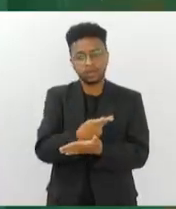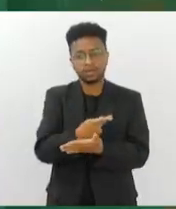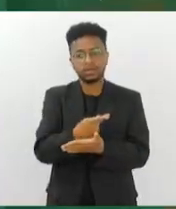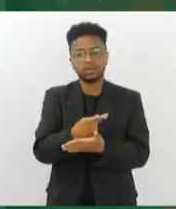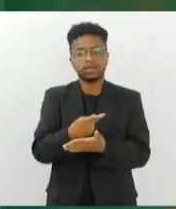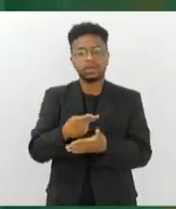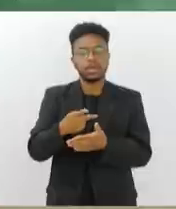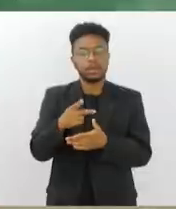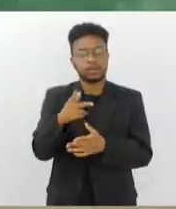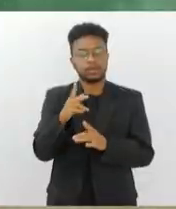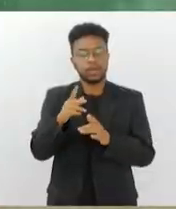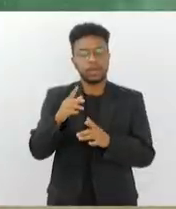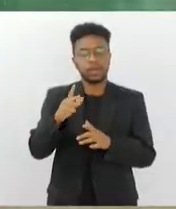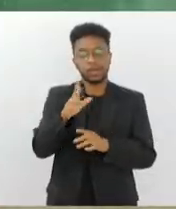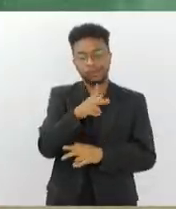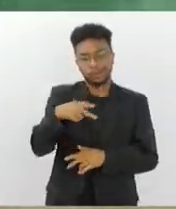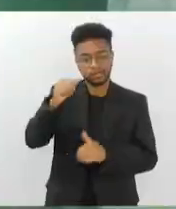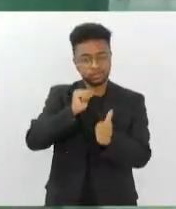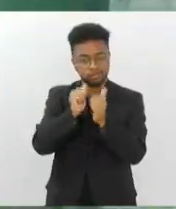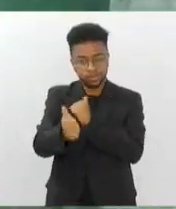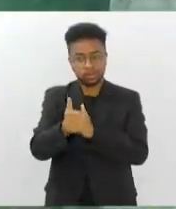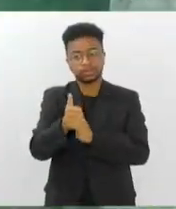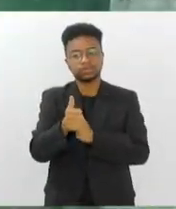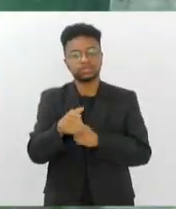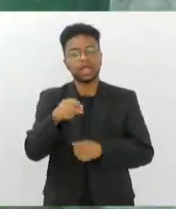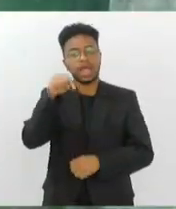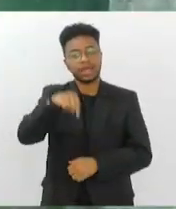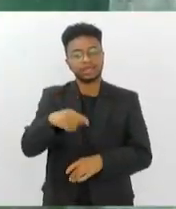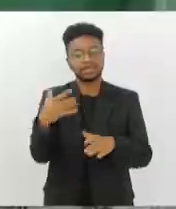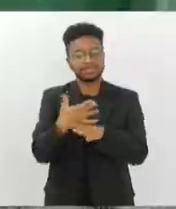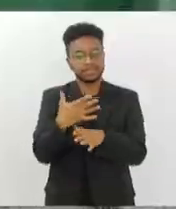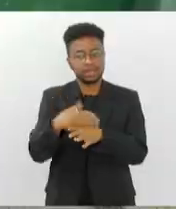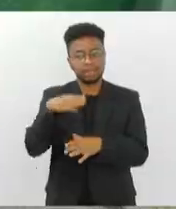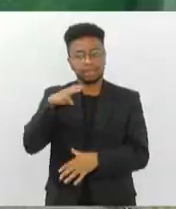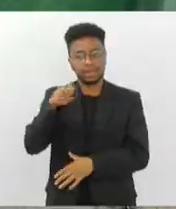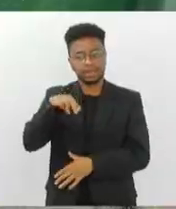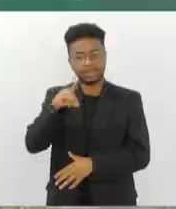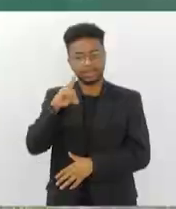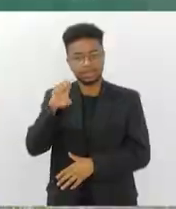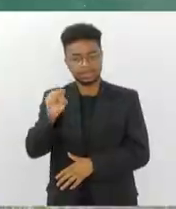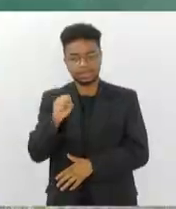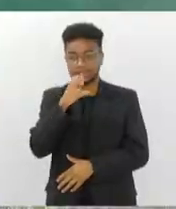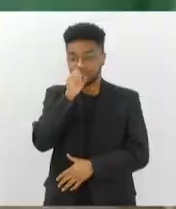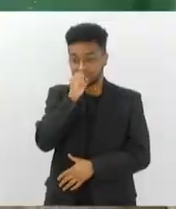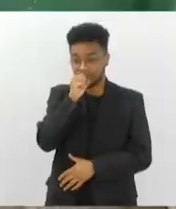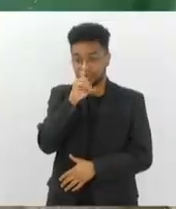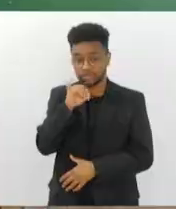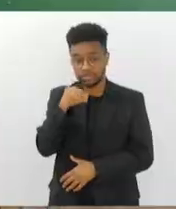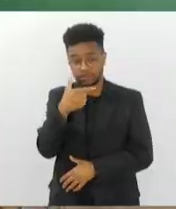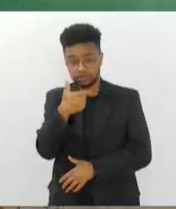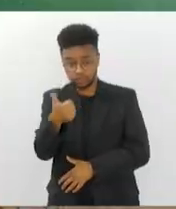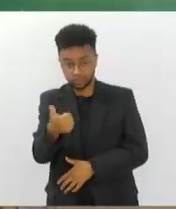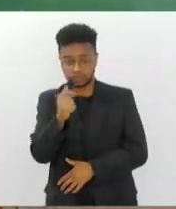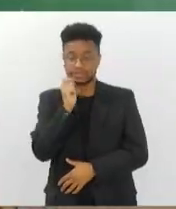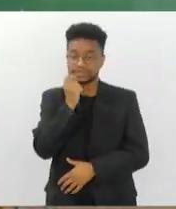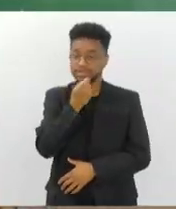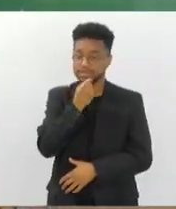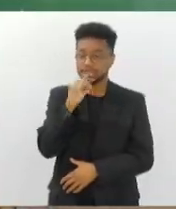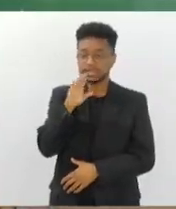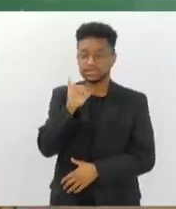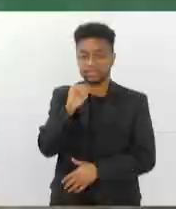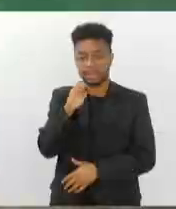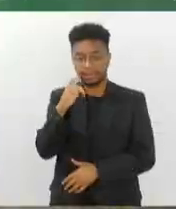Paralímpico. Nossa cidade. Aqui em Mendes. Tava. Dia 21. Sertembro. No CIEP